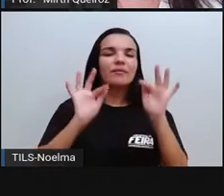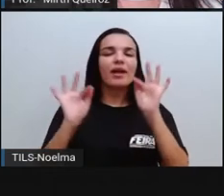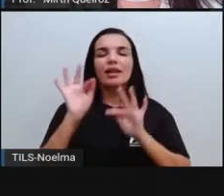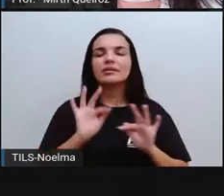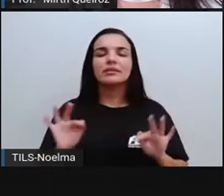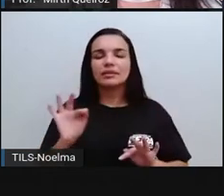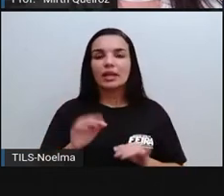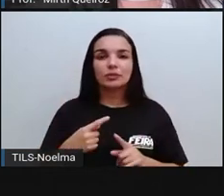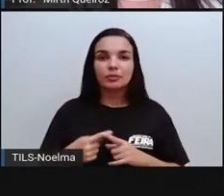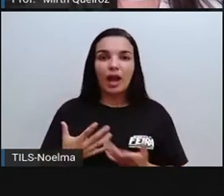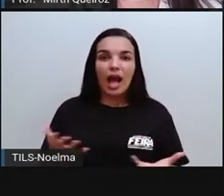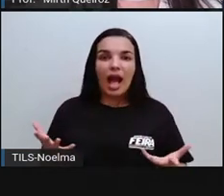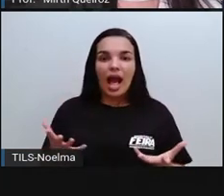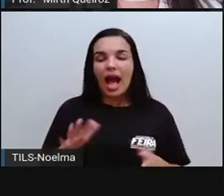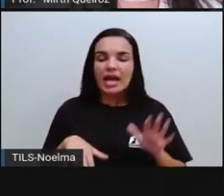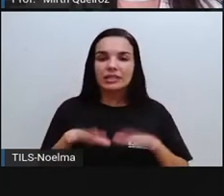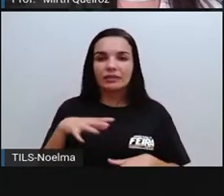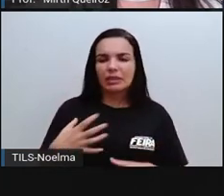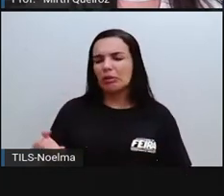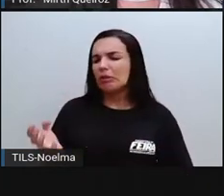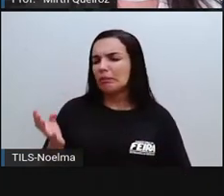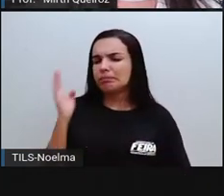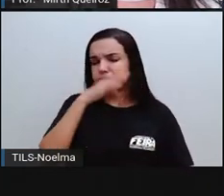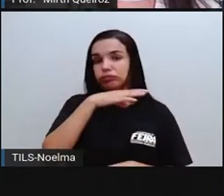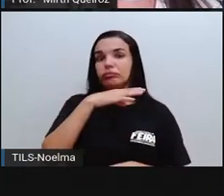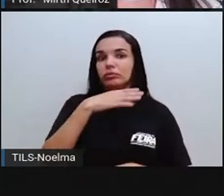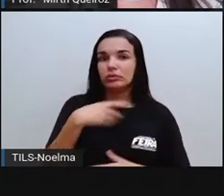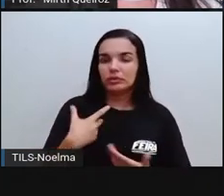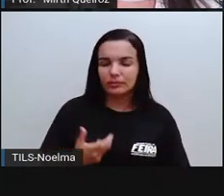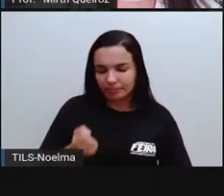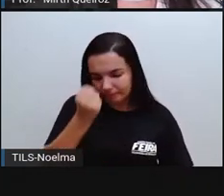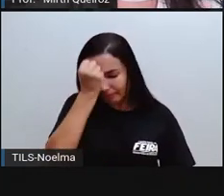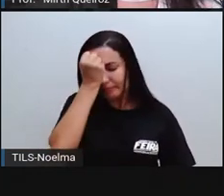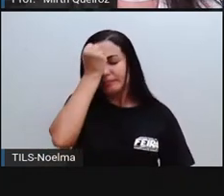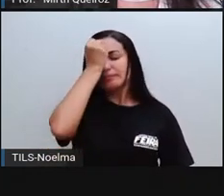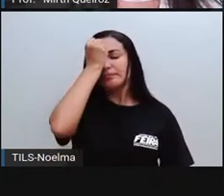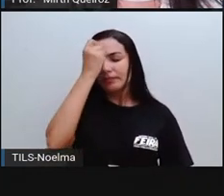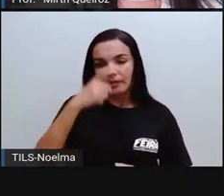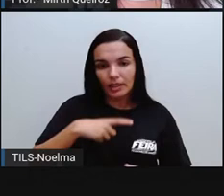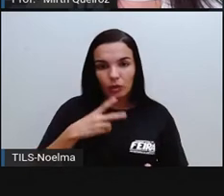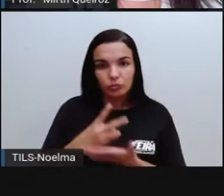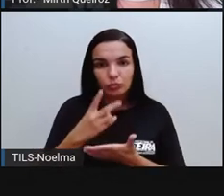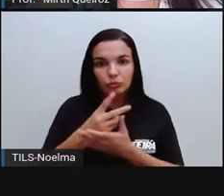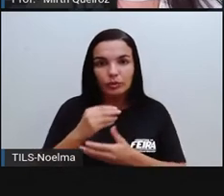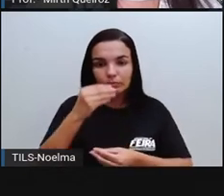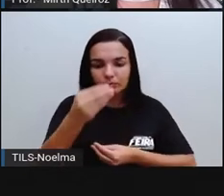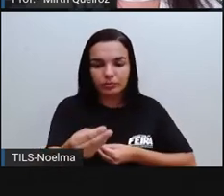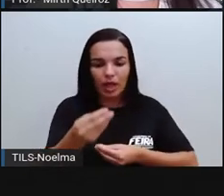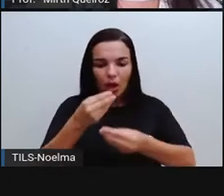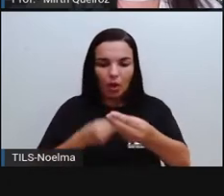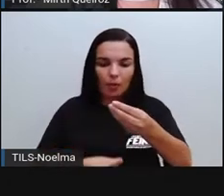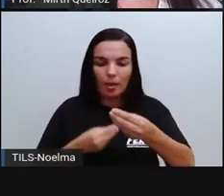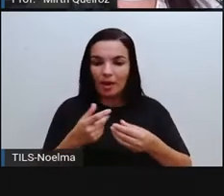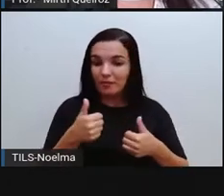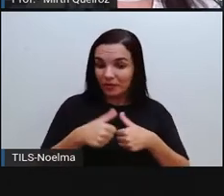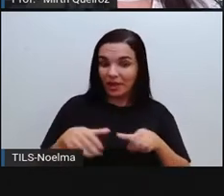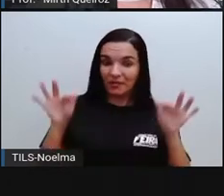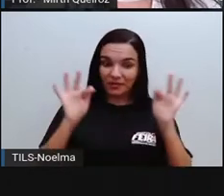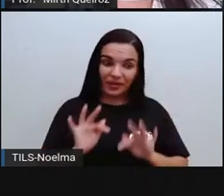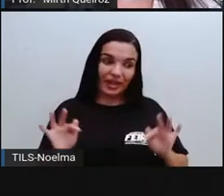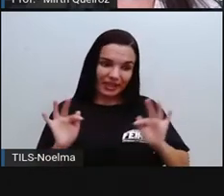frustração que ela passou no momento. Aí fica aquele ciclo vicioso. Compra, fica feliz, né?